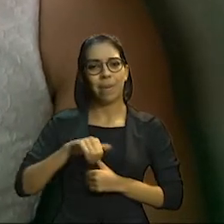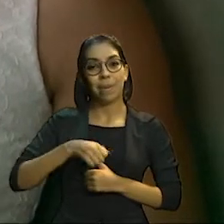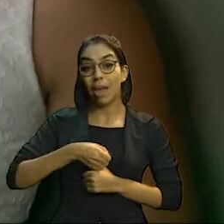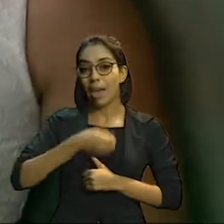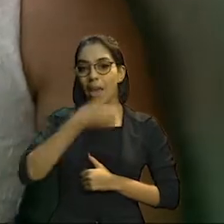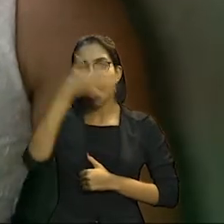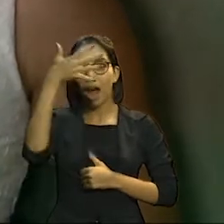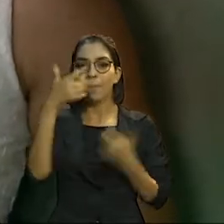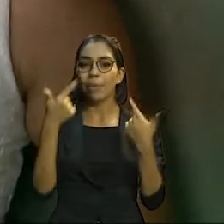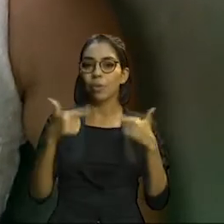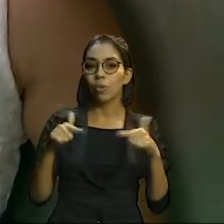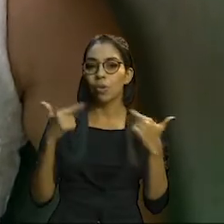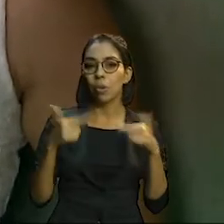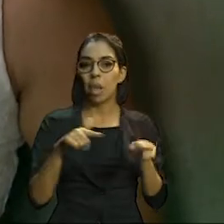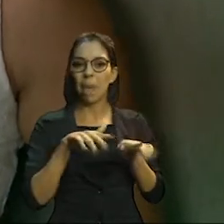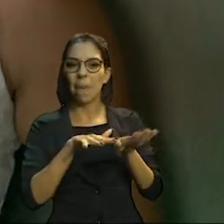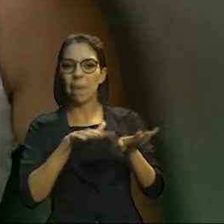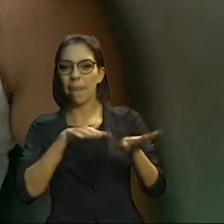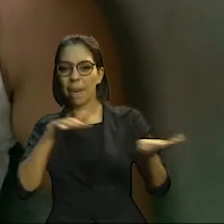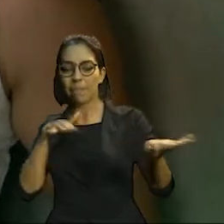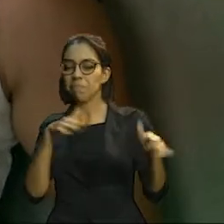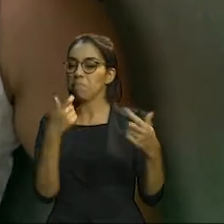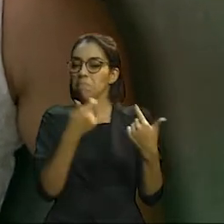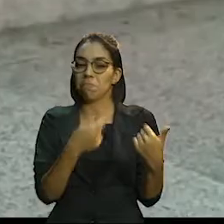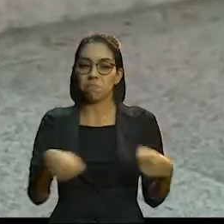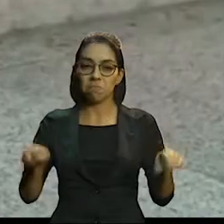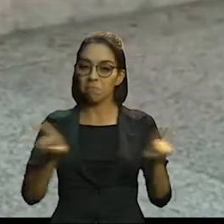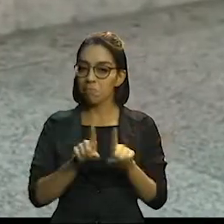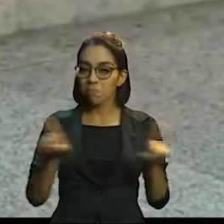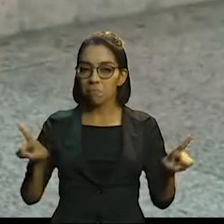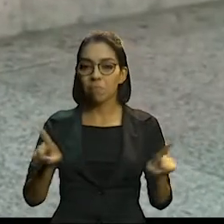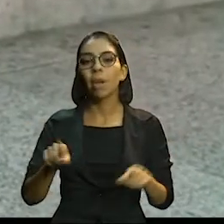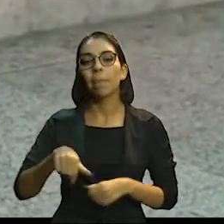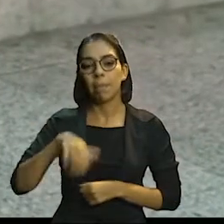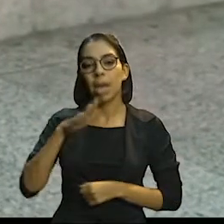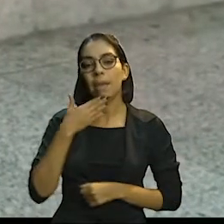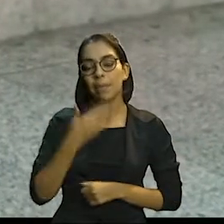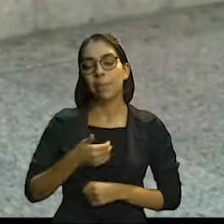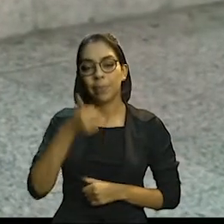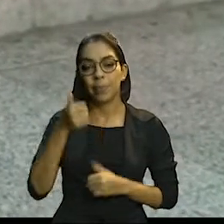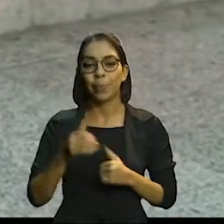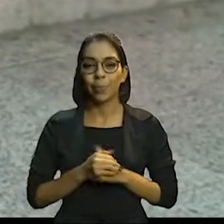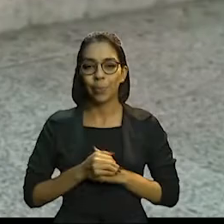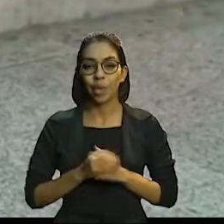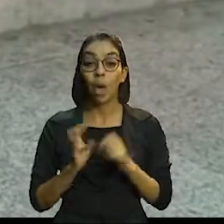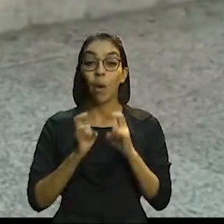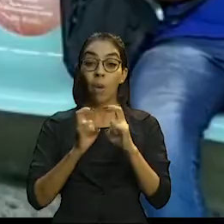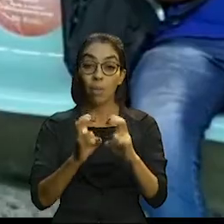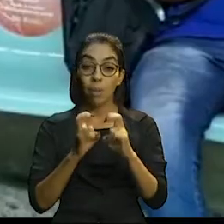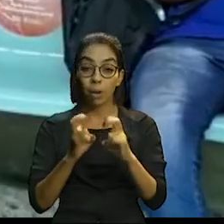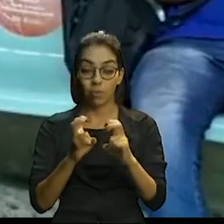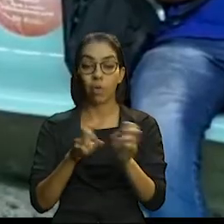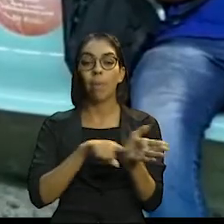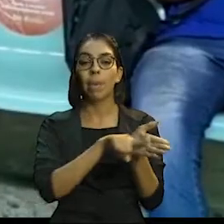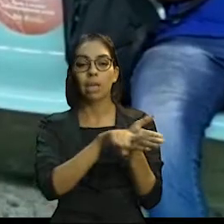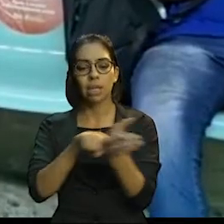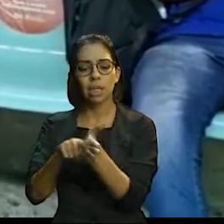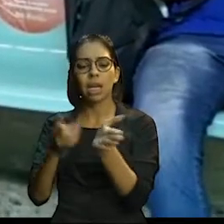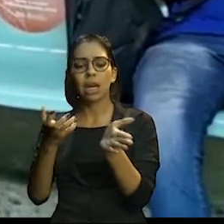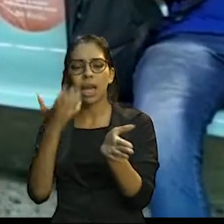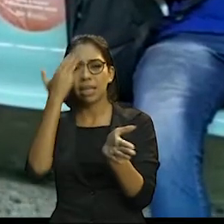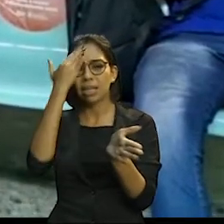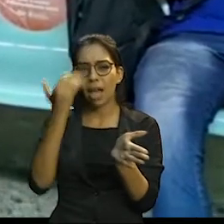trânsito, é muito mais praticidade. O Metrofor iniciou uma pesquisa para traçar o perfil dos